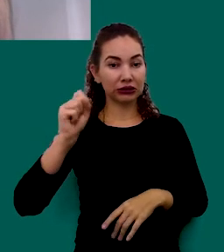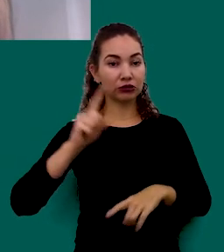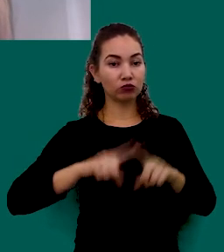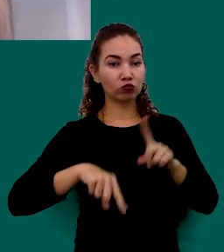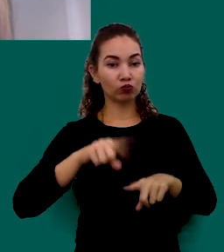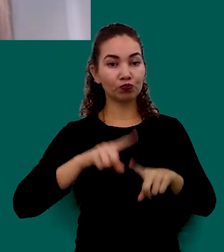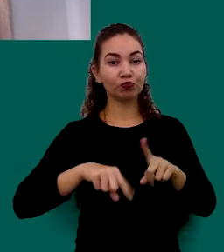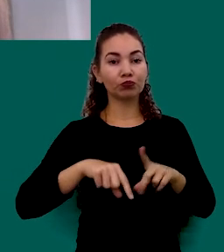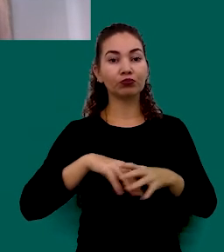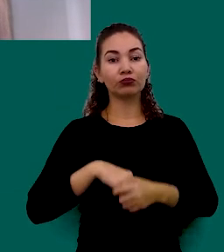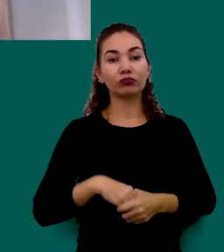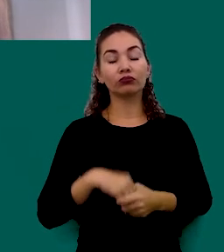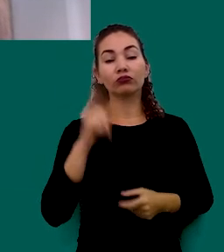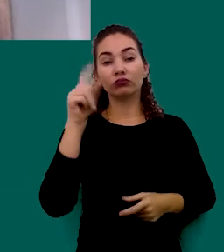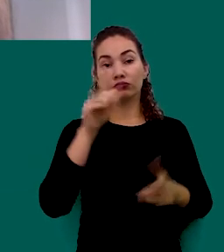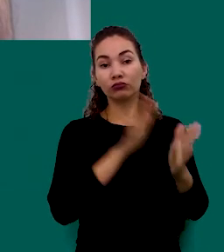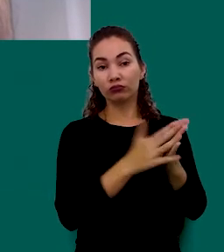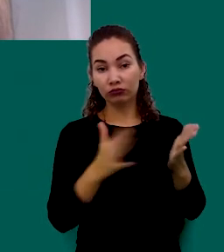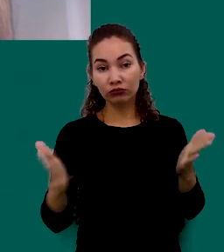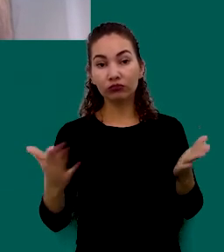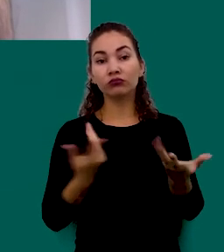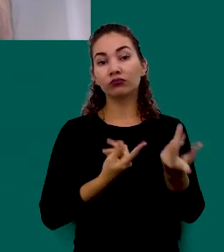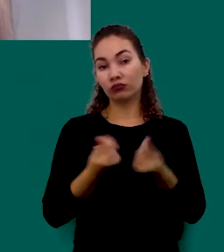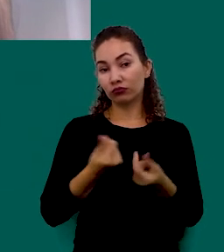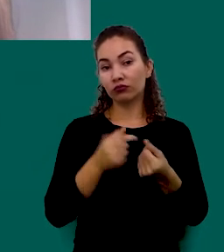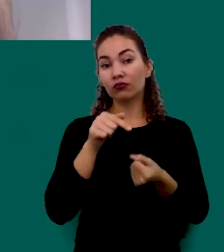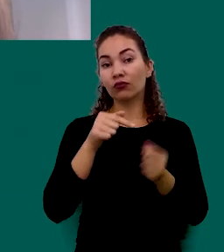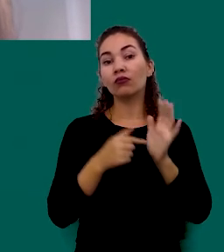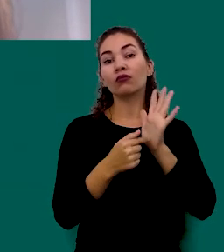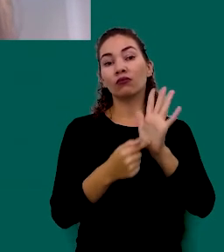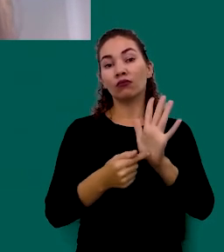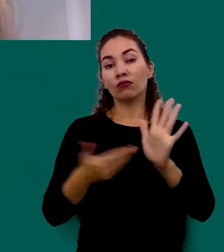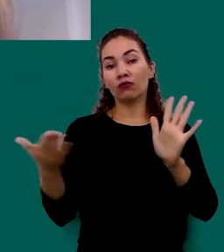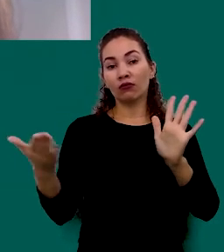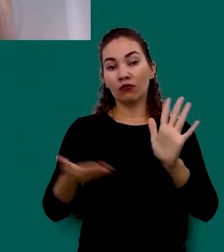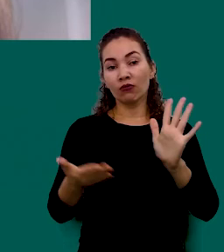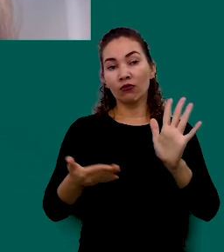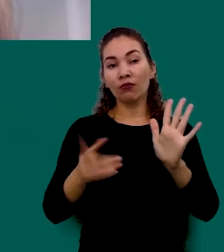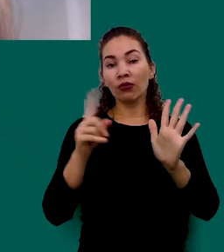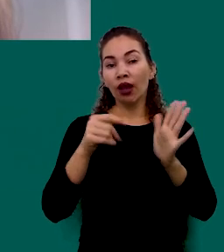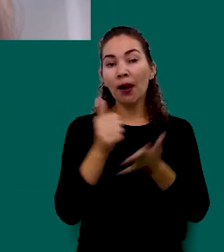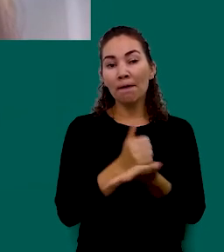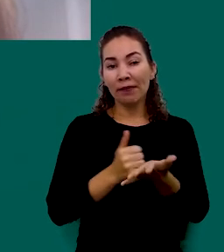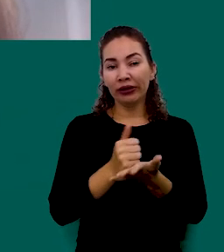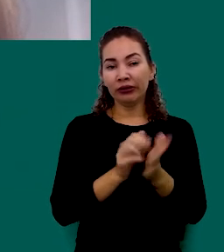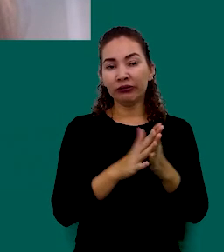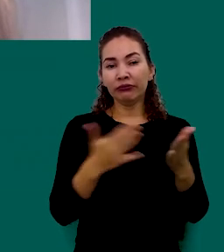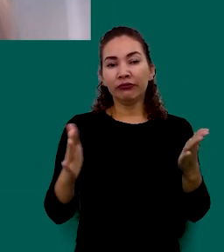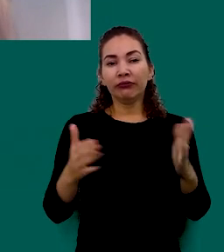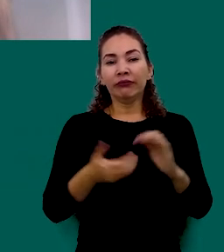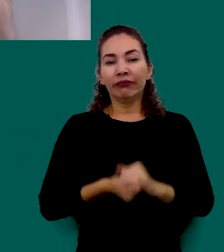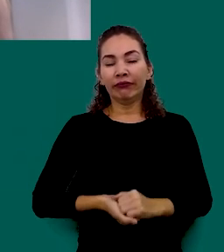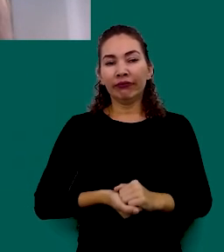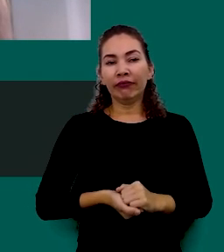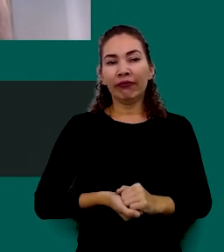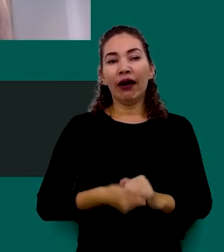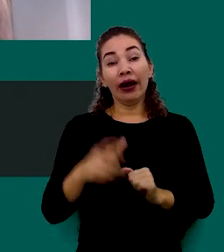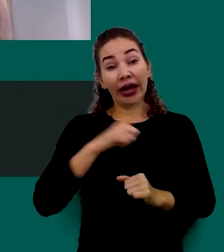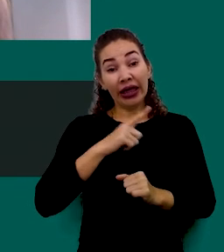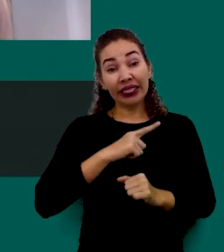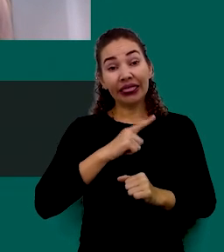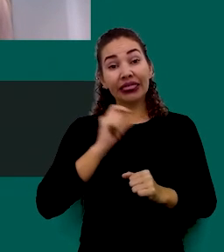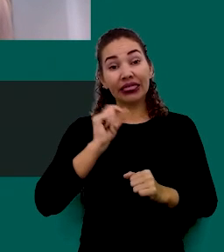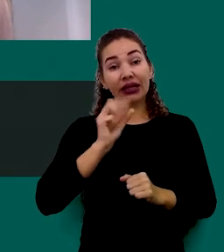Que É A Cartilha Financeira Que Essa Apresentação De Hoje Essa Live Foi Baseada Na Cartilha Financeira Que Se Encontra